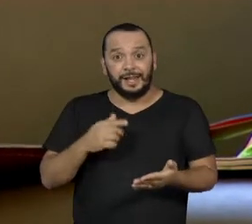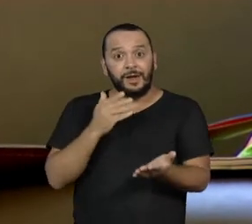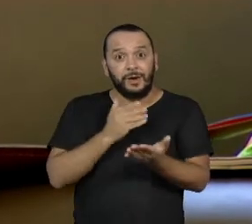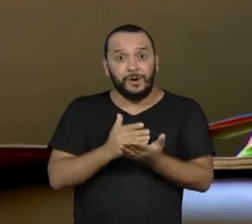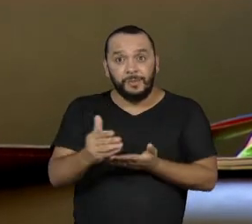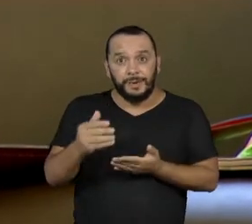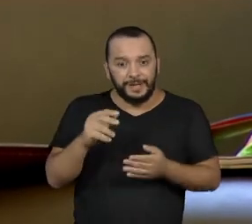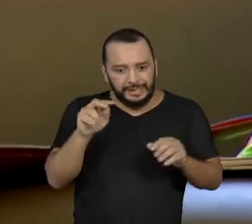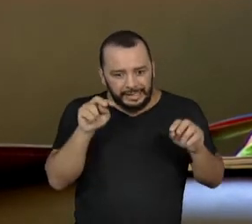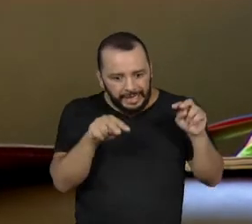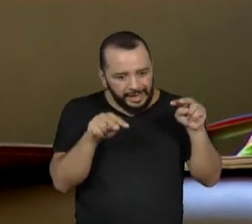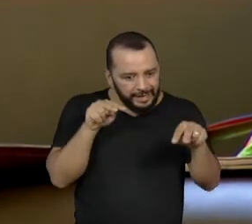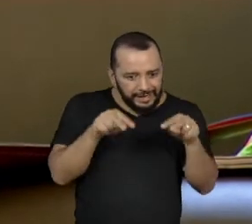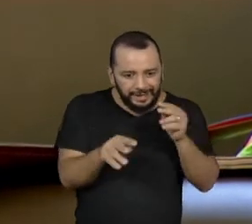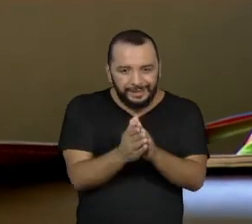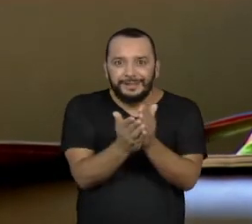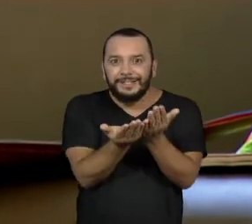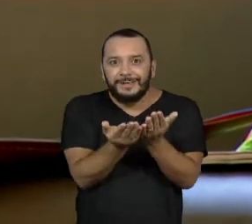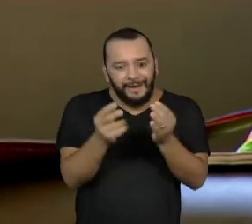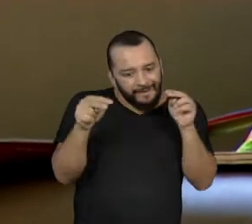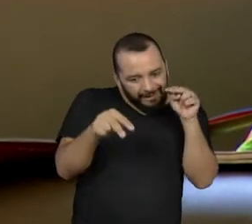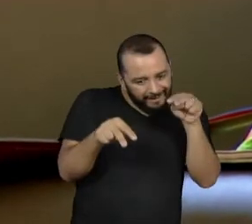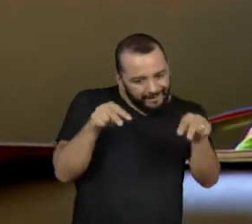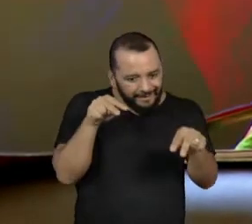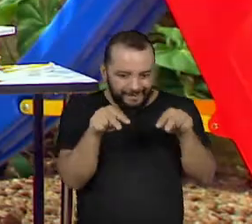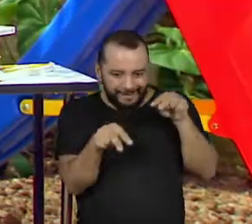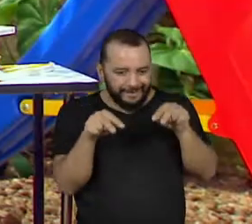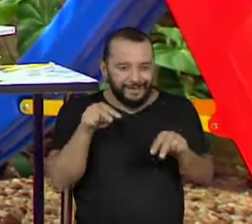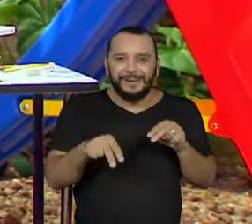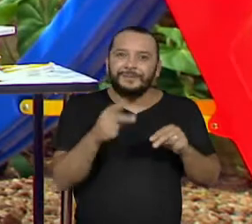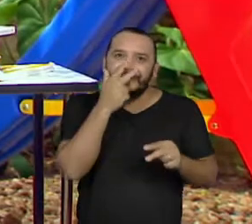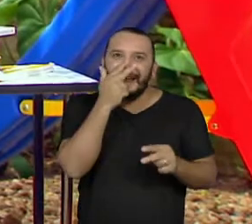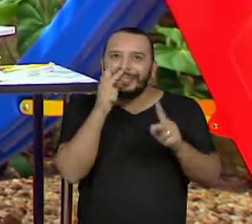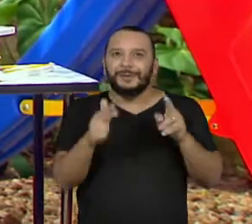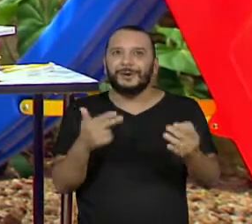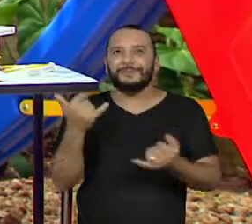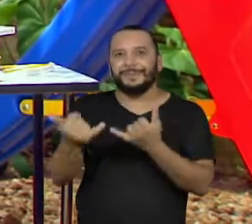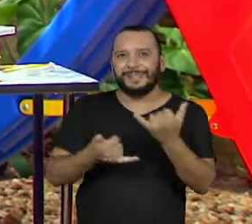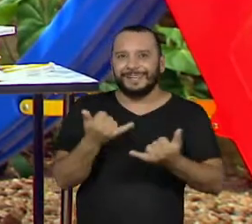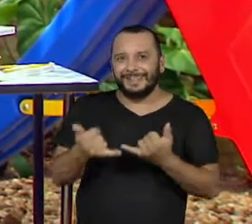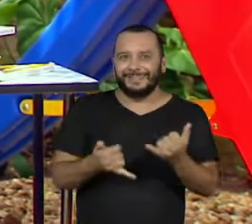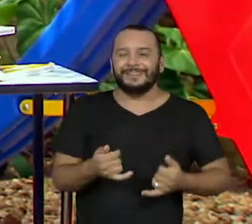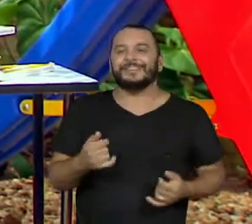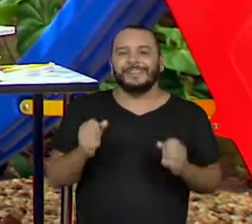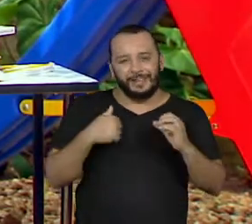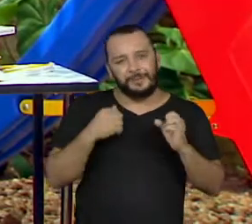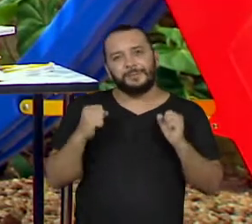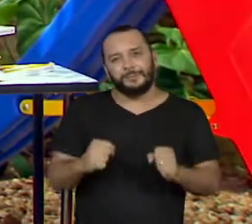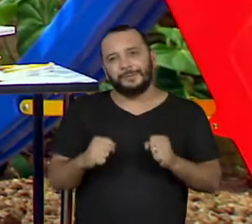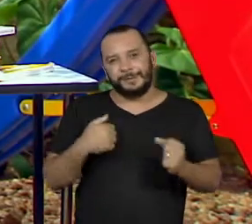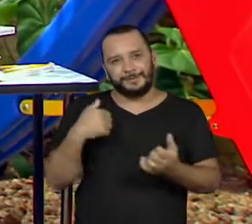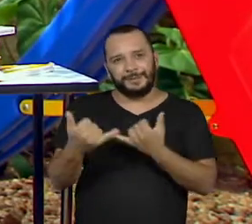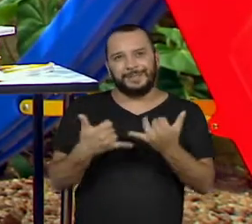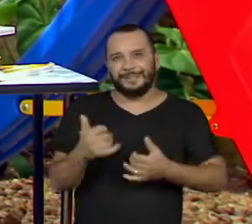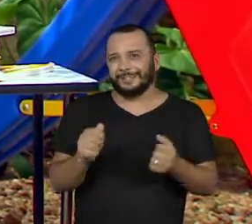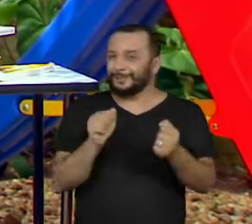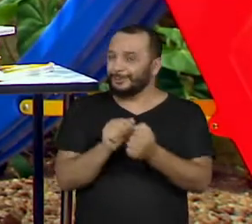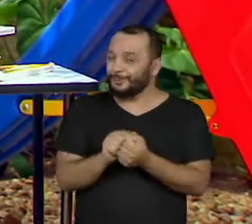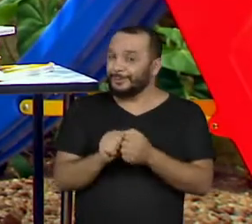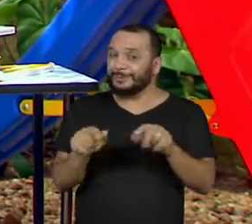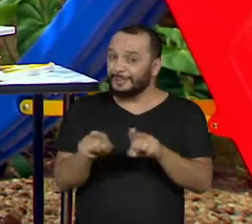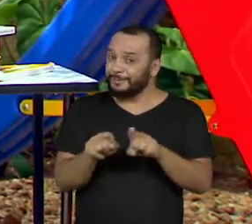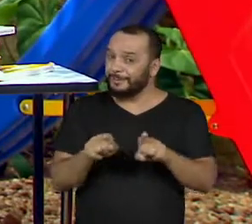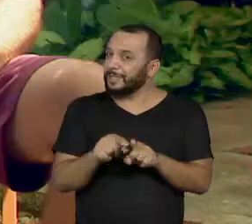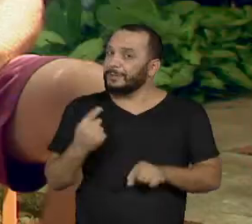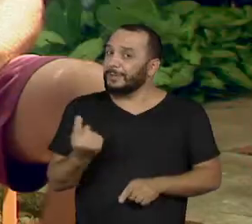passou a lidar com os livros como se eles fossem brinquedos. São brinquedos que ela pode brincar com a gente, mas ela também pode